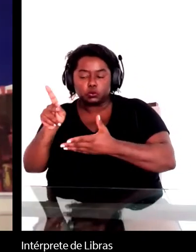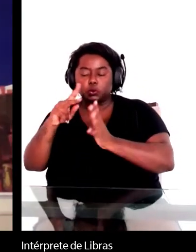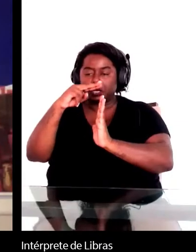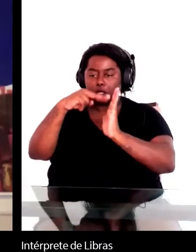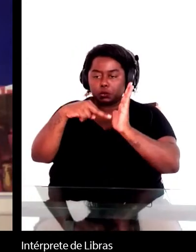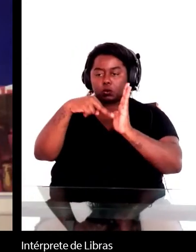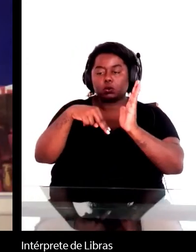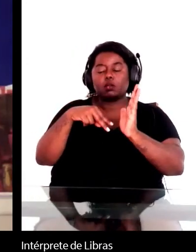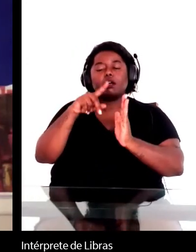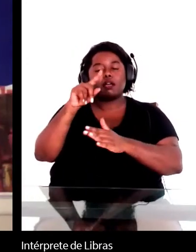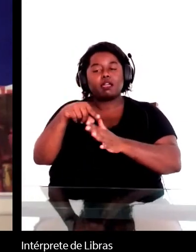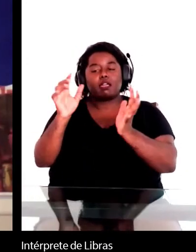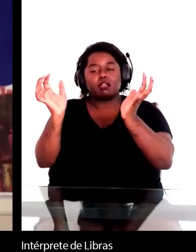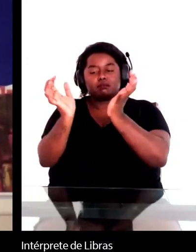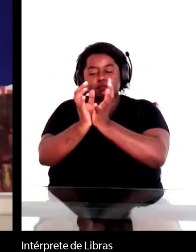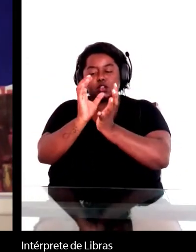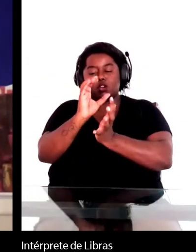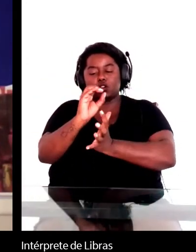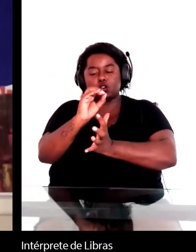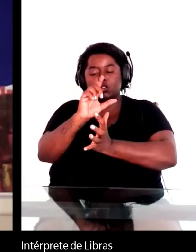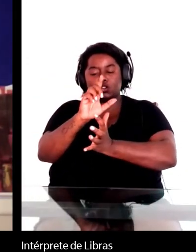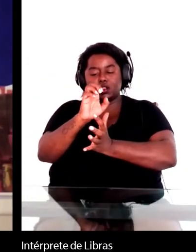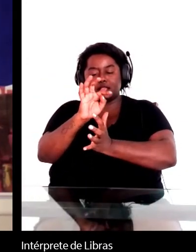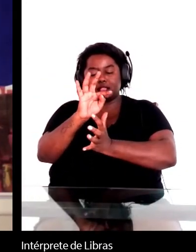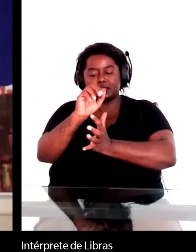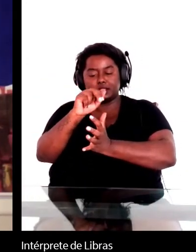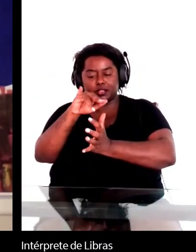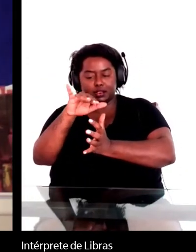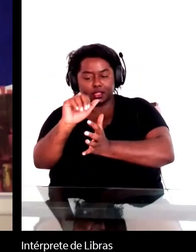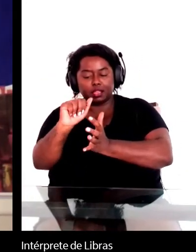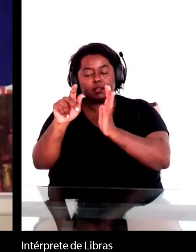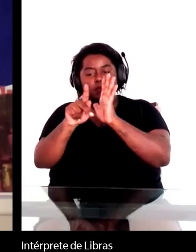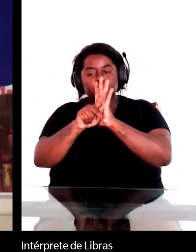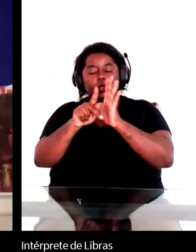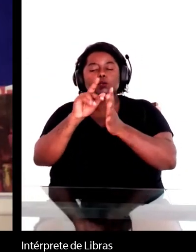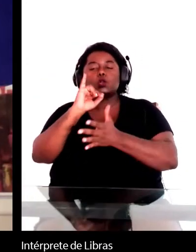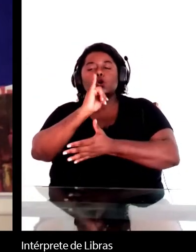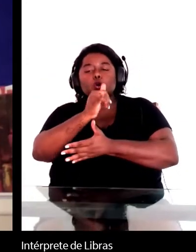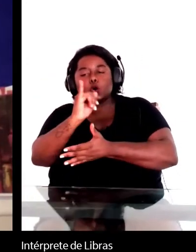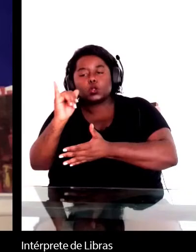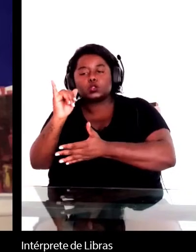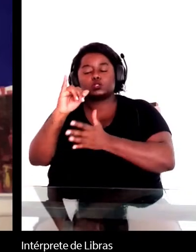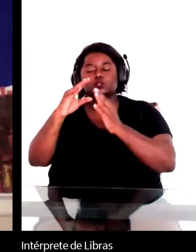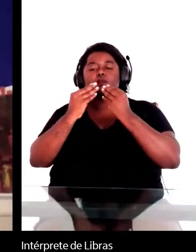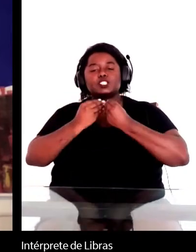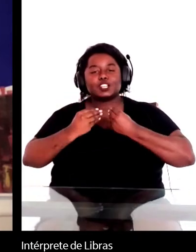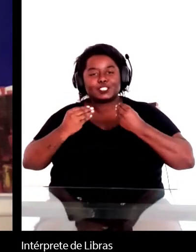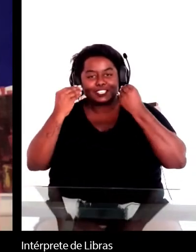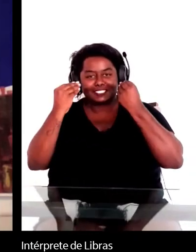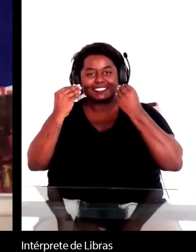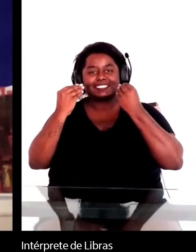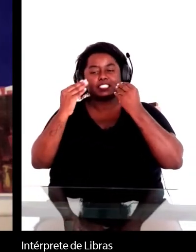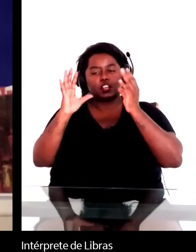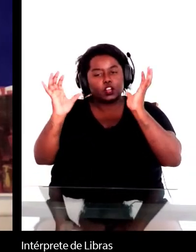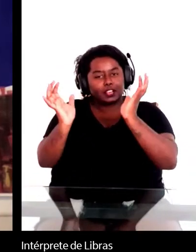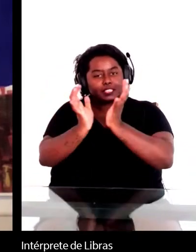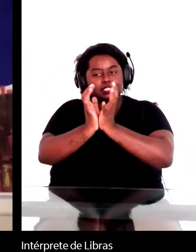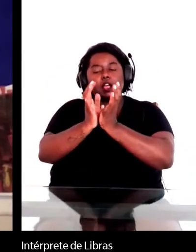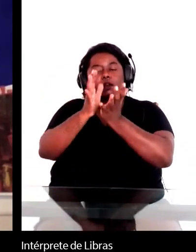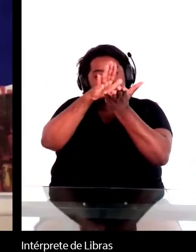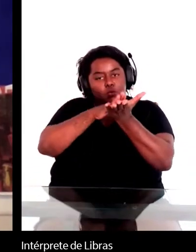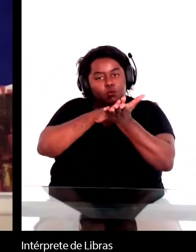saiu em 2018, Collected Stories de Machado de Assis, os contos colégios de Machado, que é um recurso